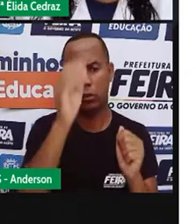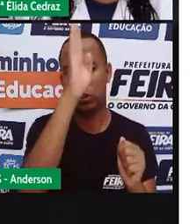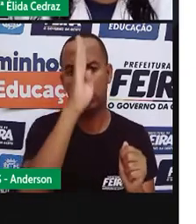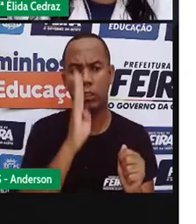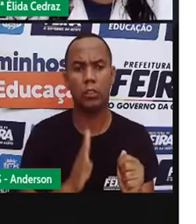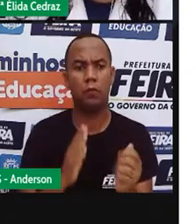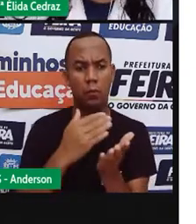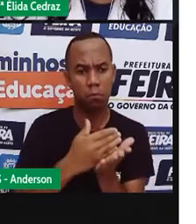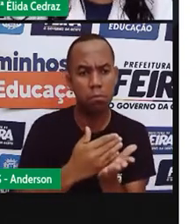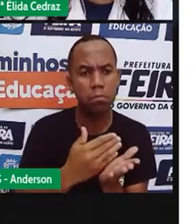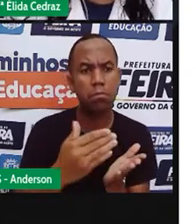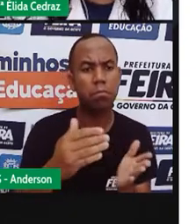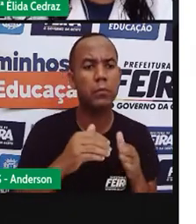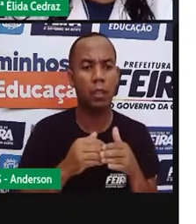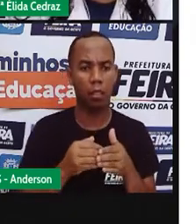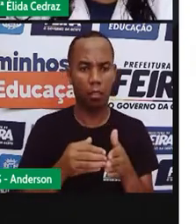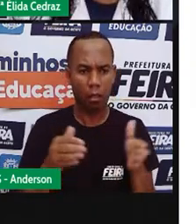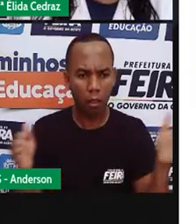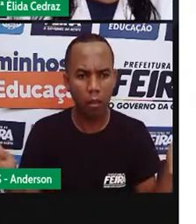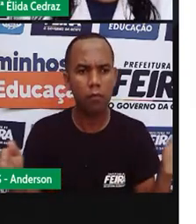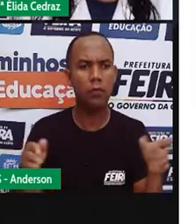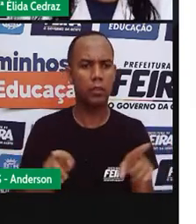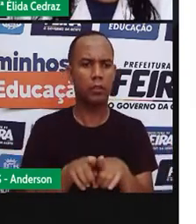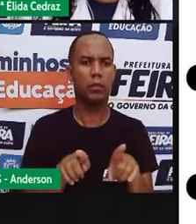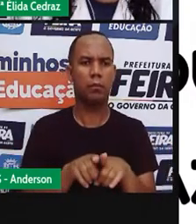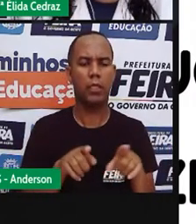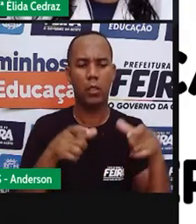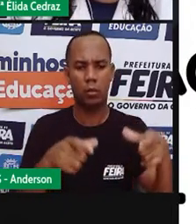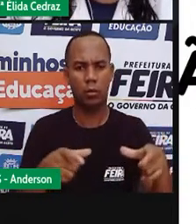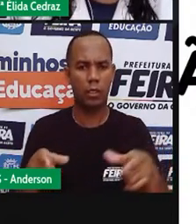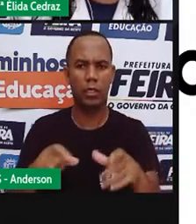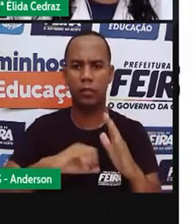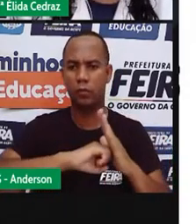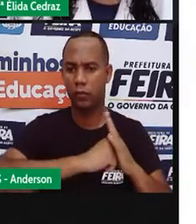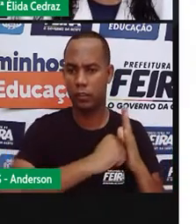abertos e nos espaços públicos fechados.